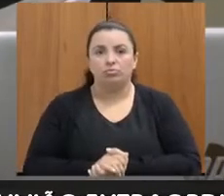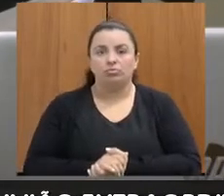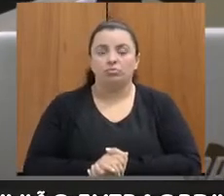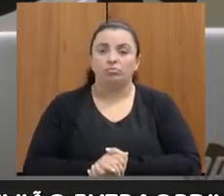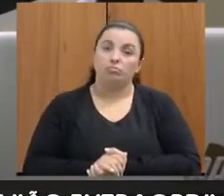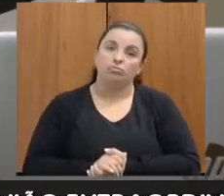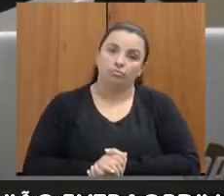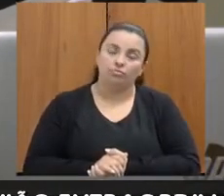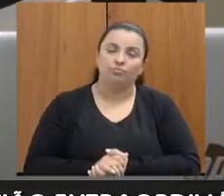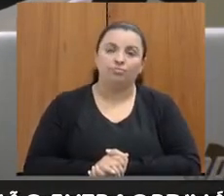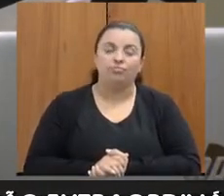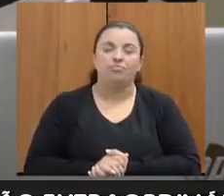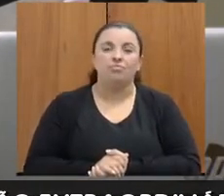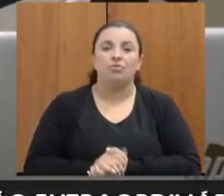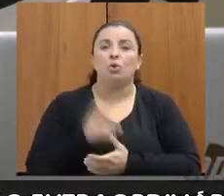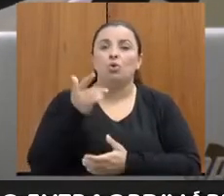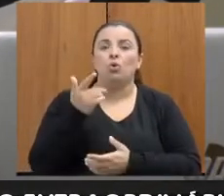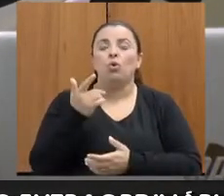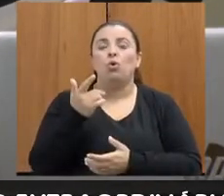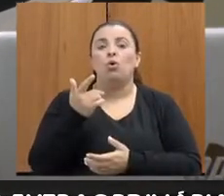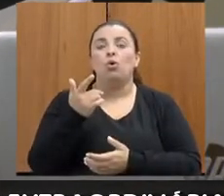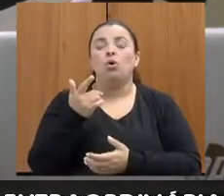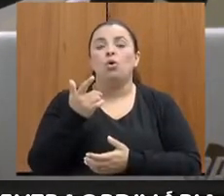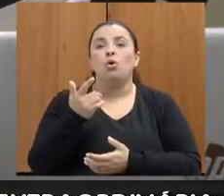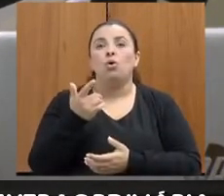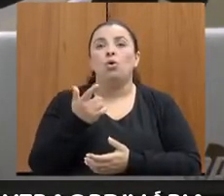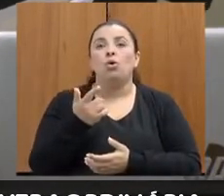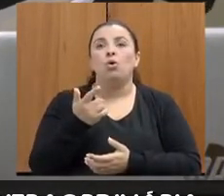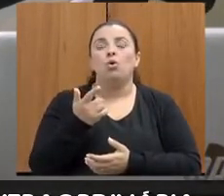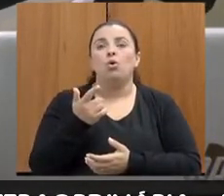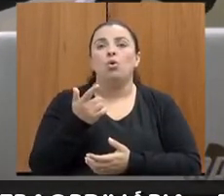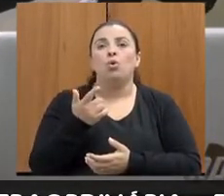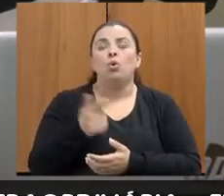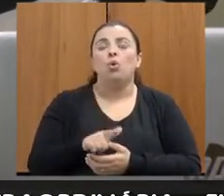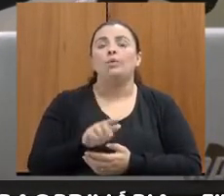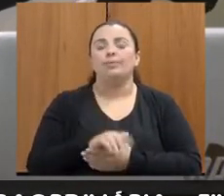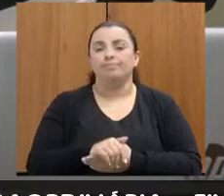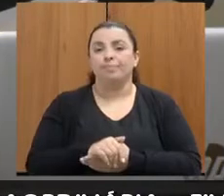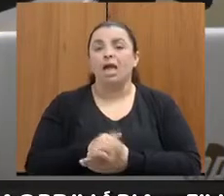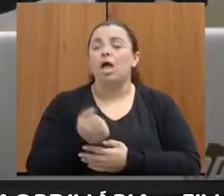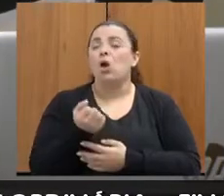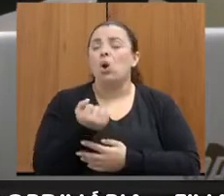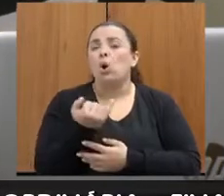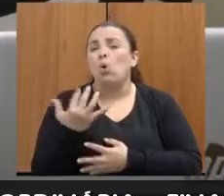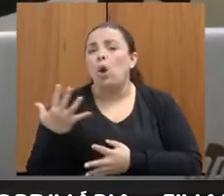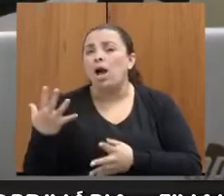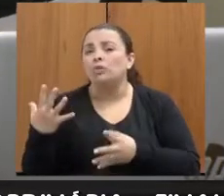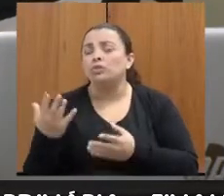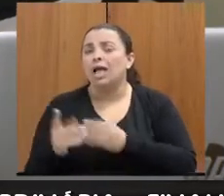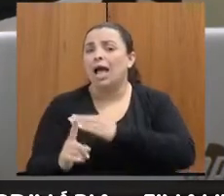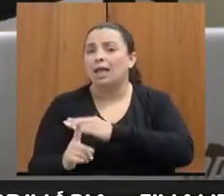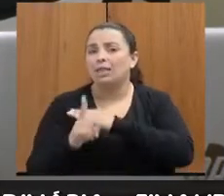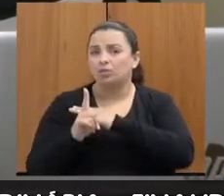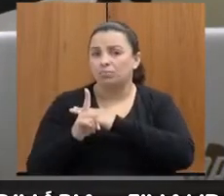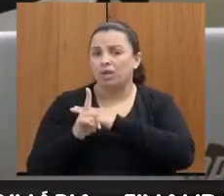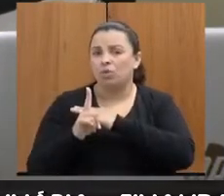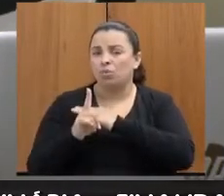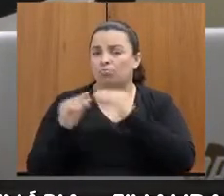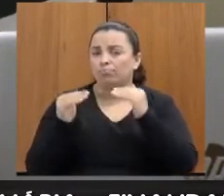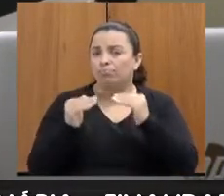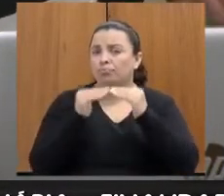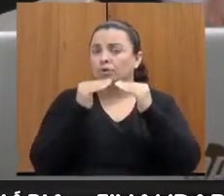O número de atendimentos reflete o número de mulheres atendidas?